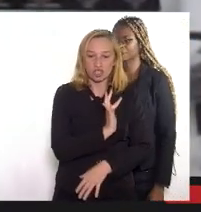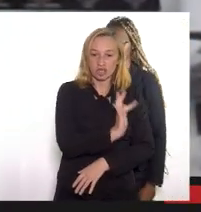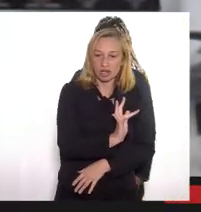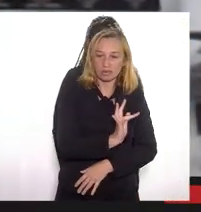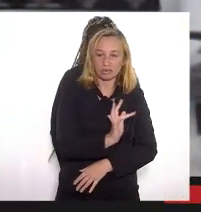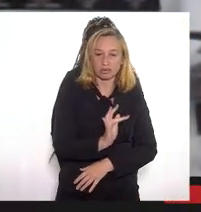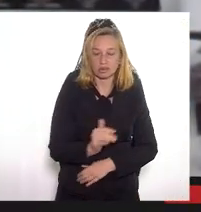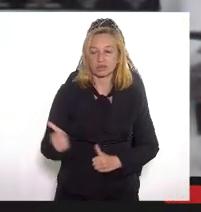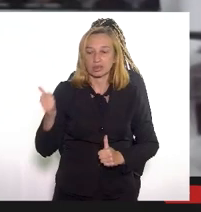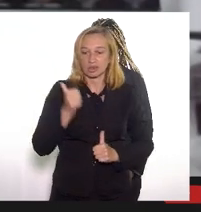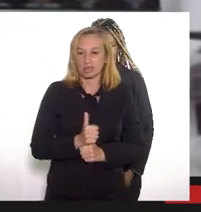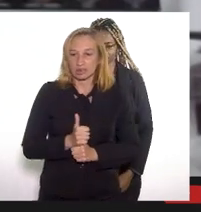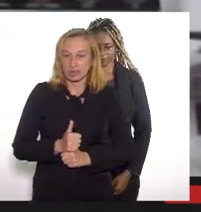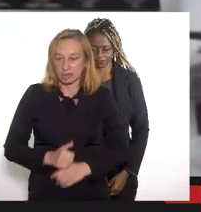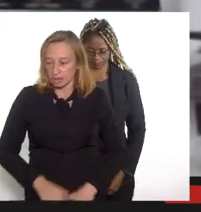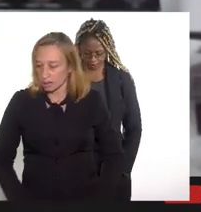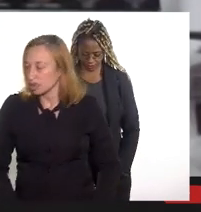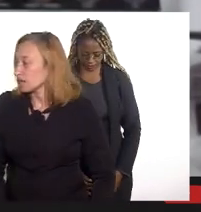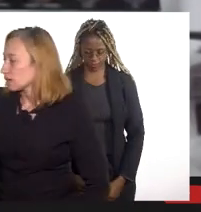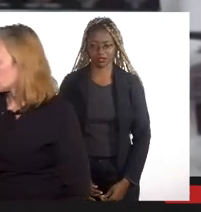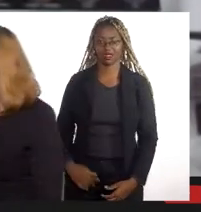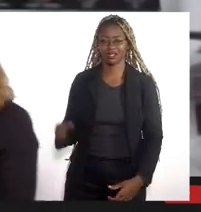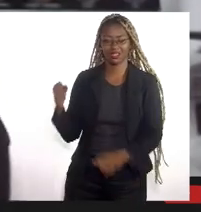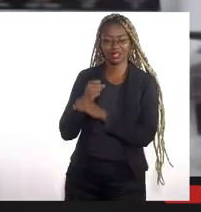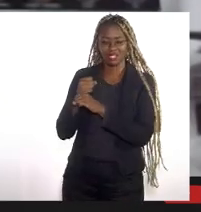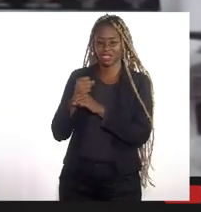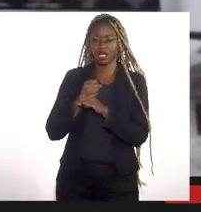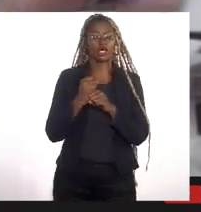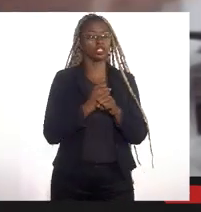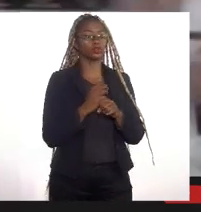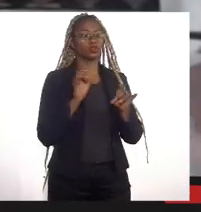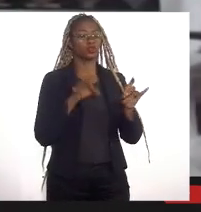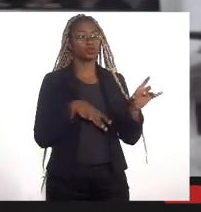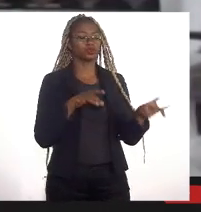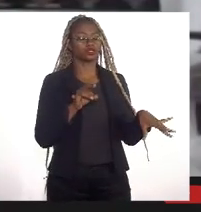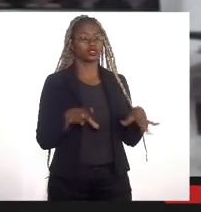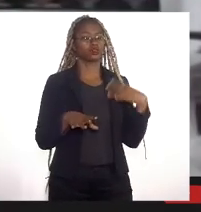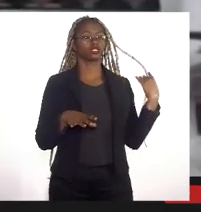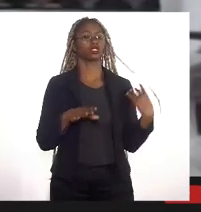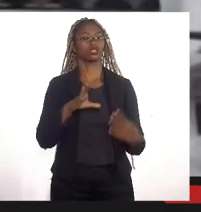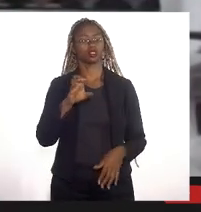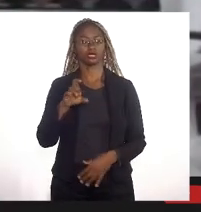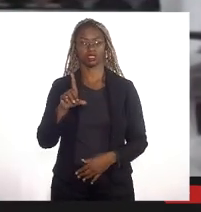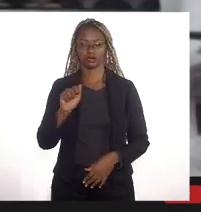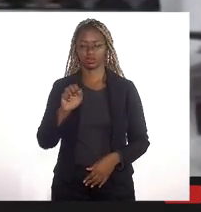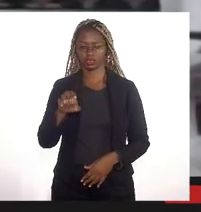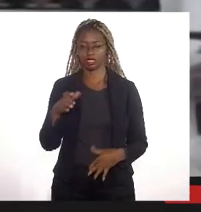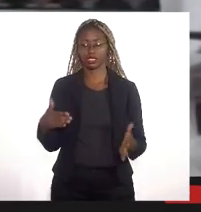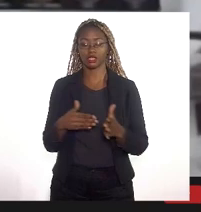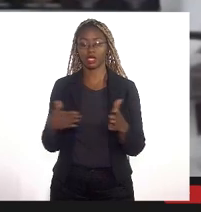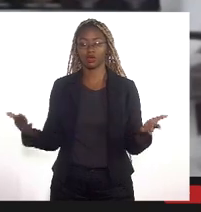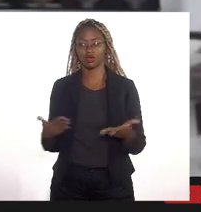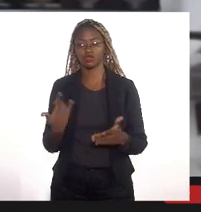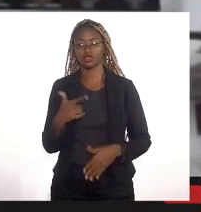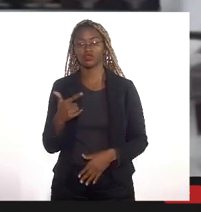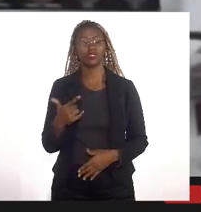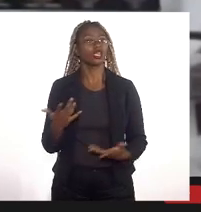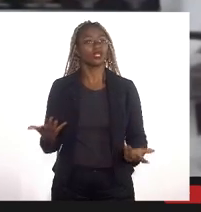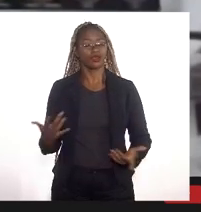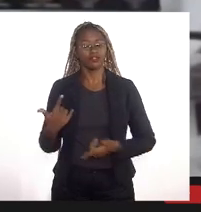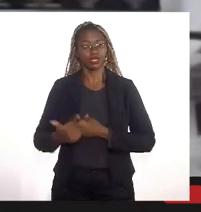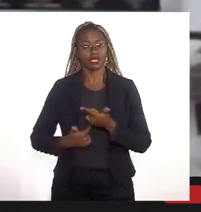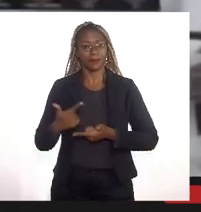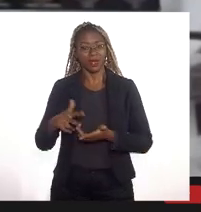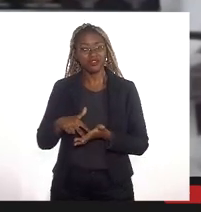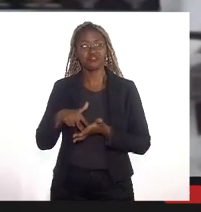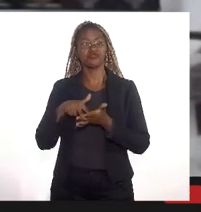que ficou durante décadas esquecidas pela SEDAI a gente não conseguiu até hoje ter um trabalho de saneamento básico realmente firme para